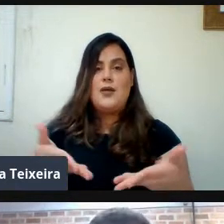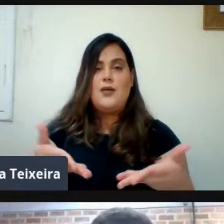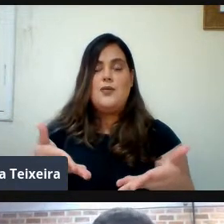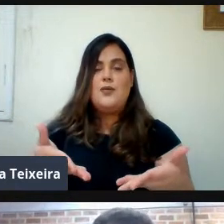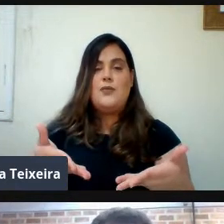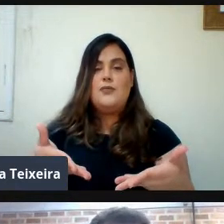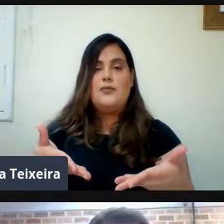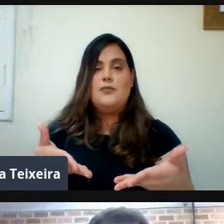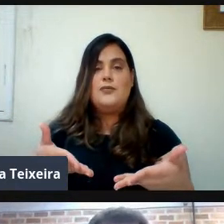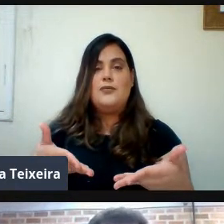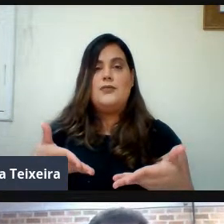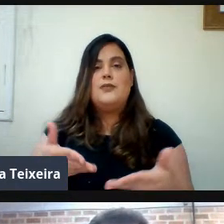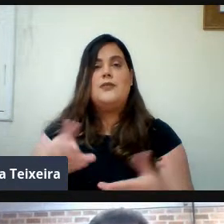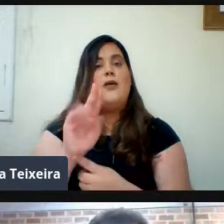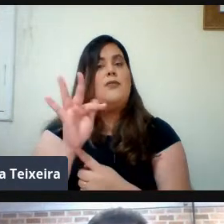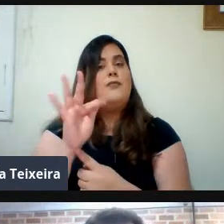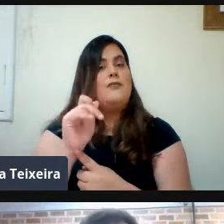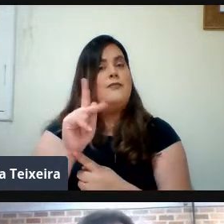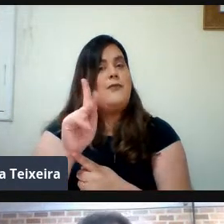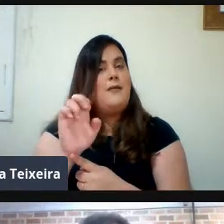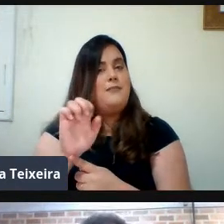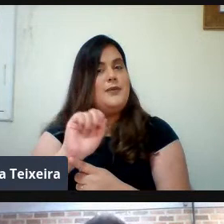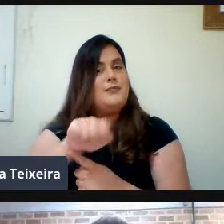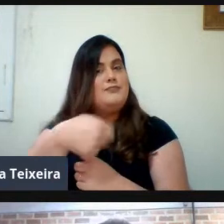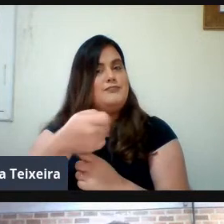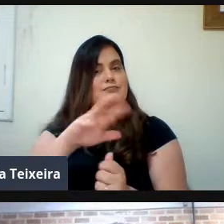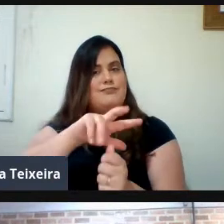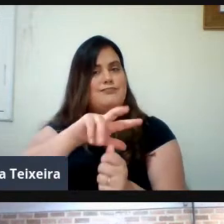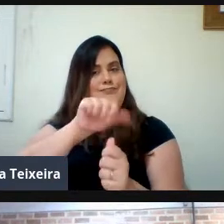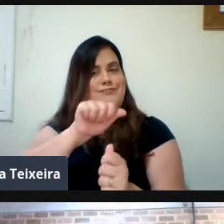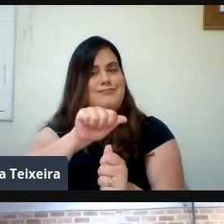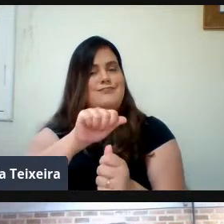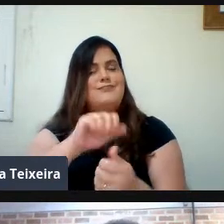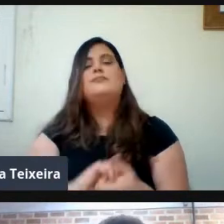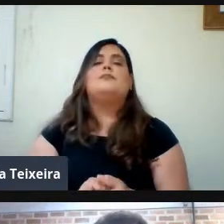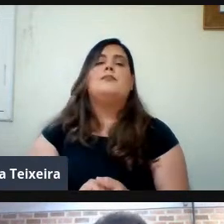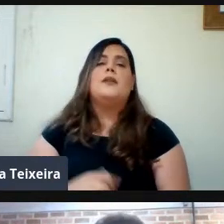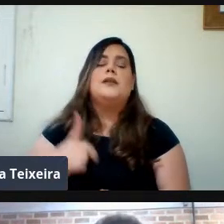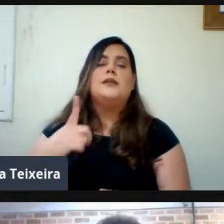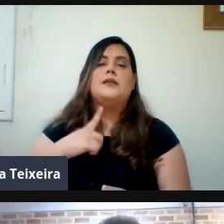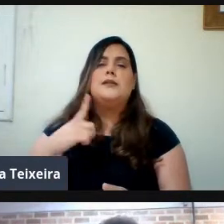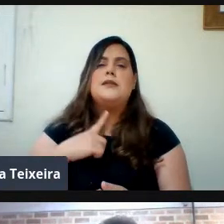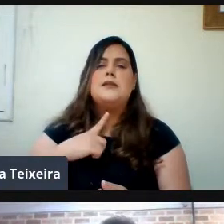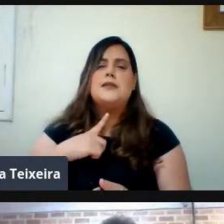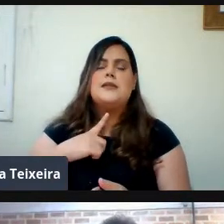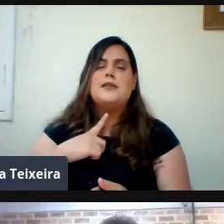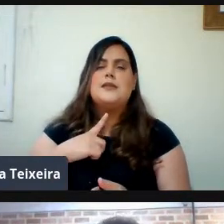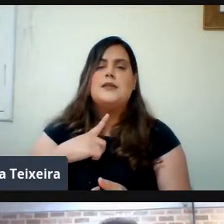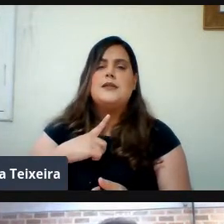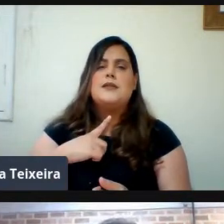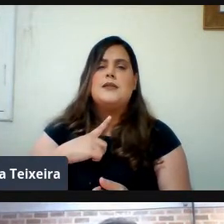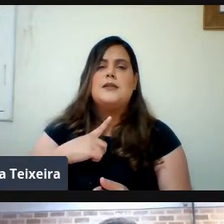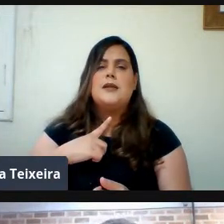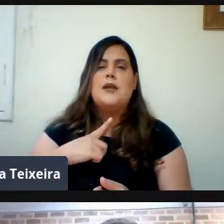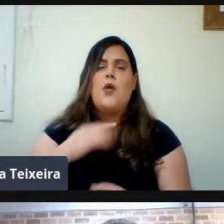Universidade Federal Do Agra Pernambuco Nós Temos Uma Estrutura Administrativa